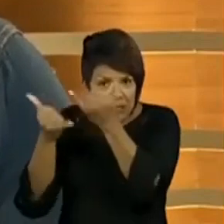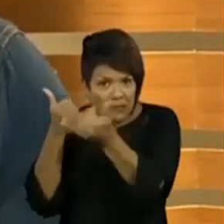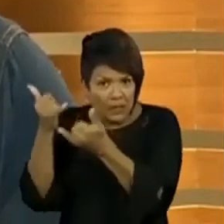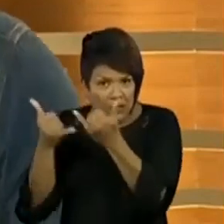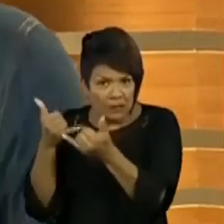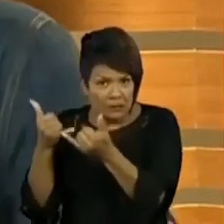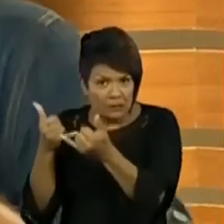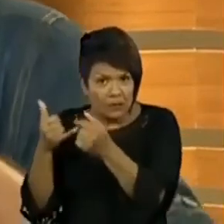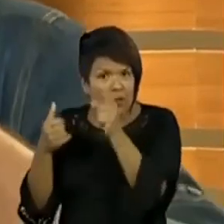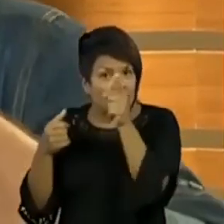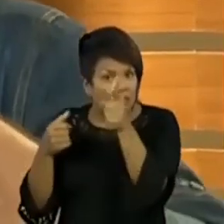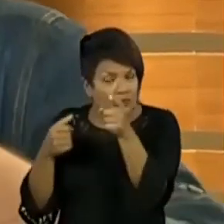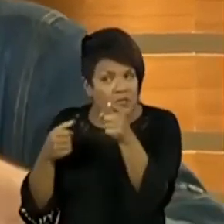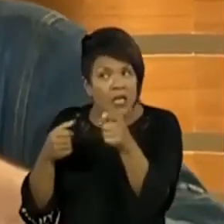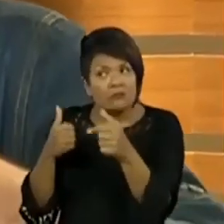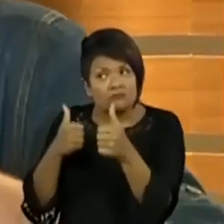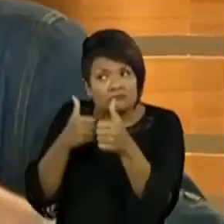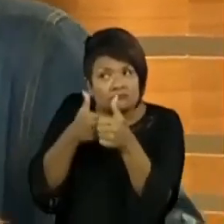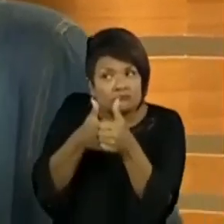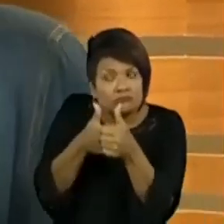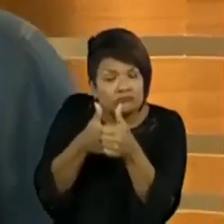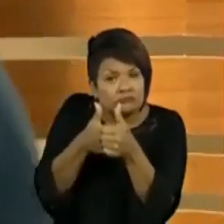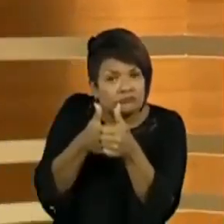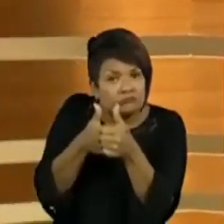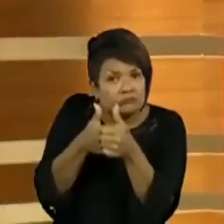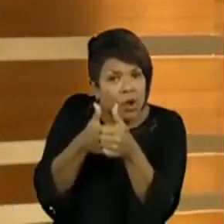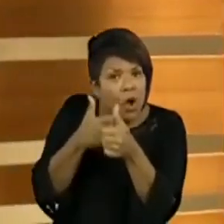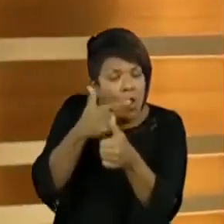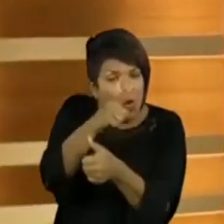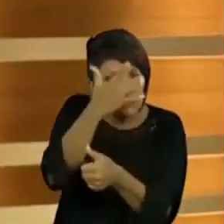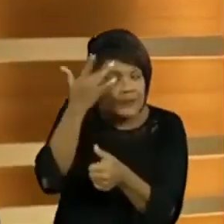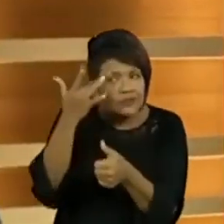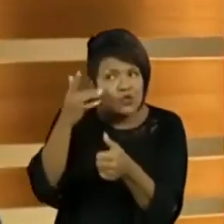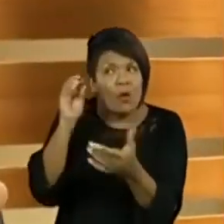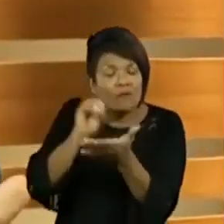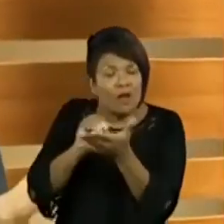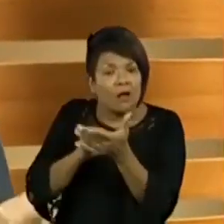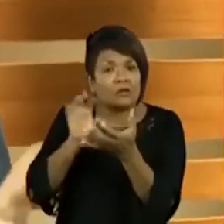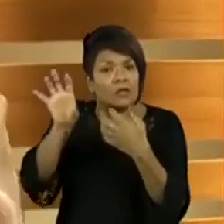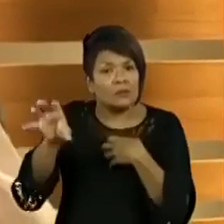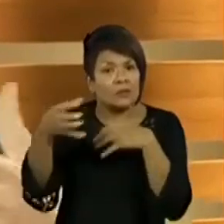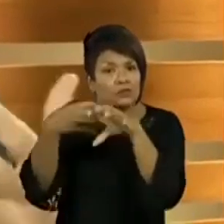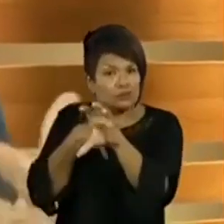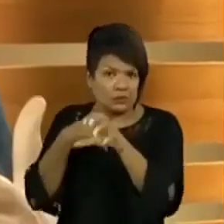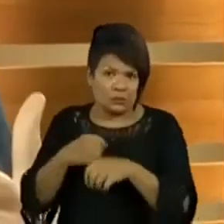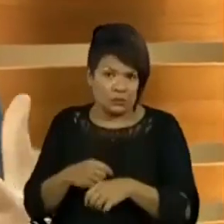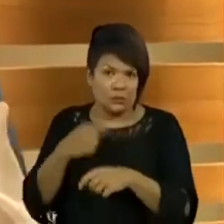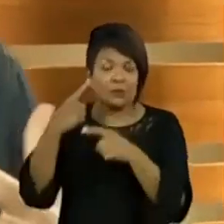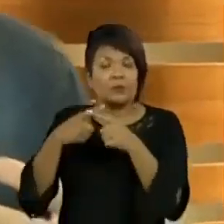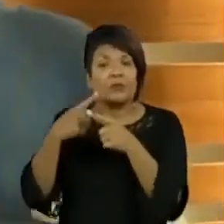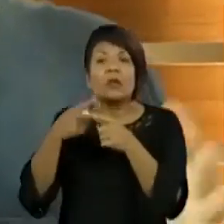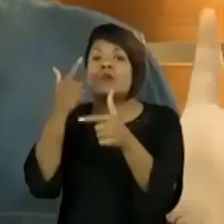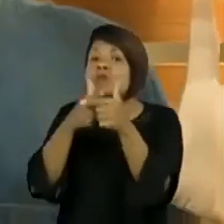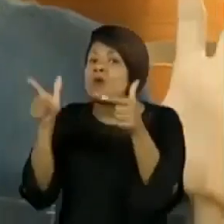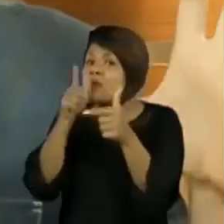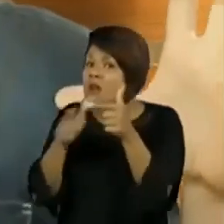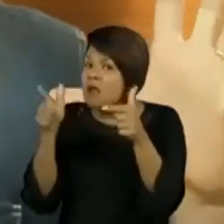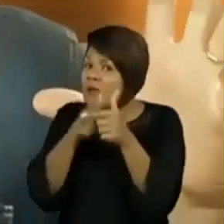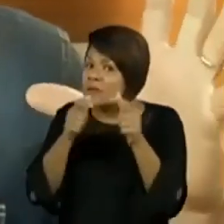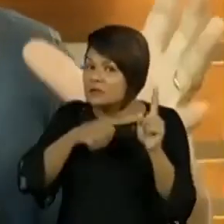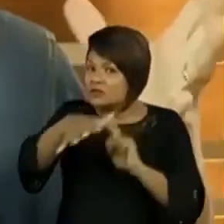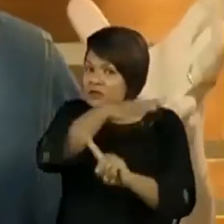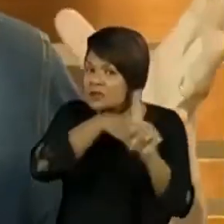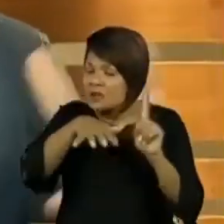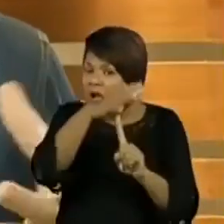de uma outra pessoa, ou melhor, está faltando a empatia. Um dos grandes problemas da sociedade é nunca pensar no